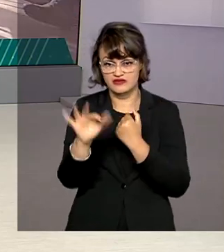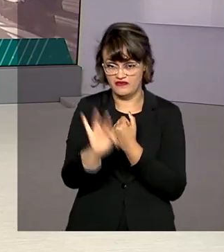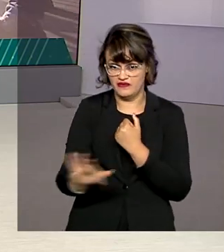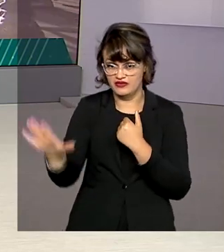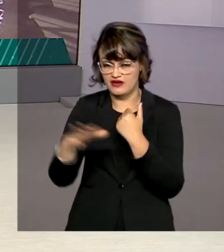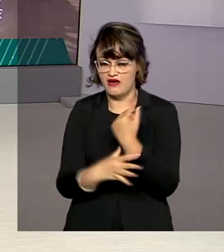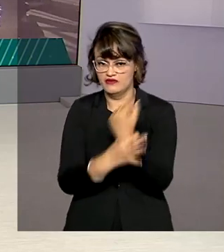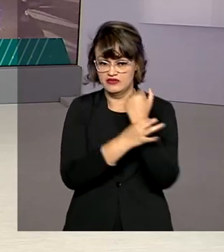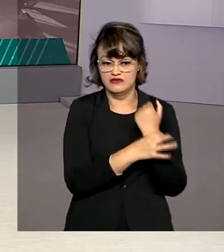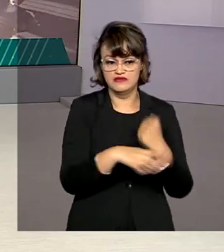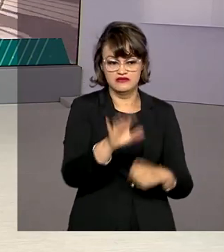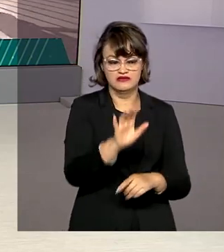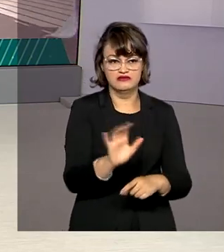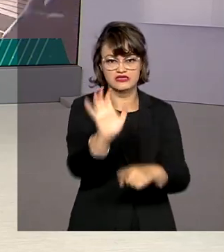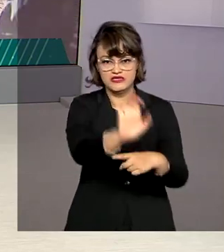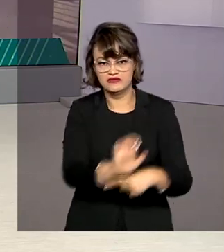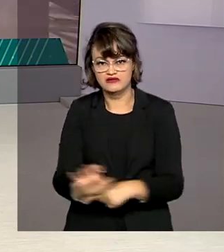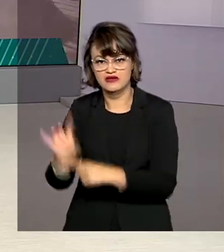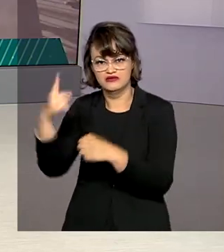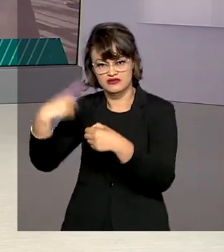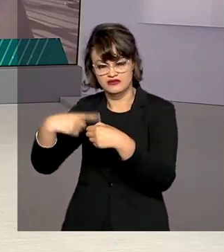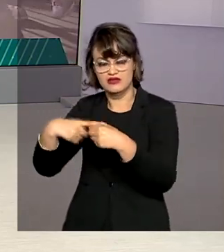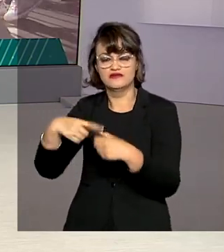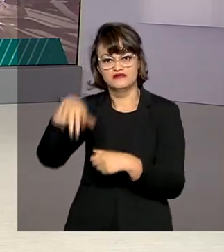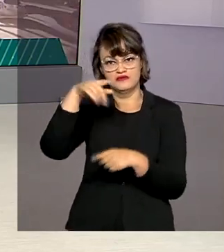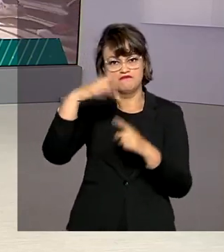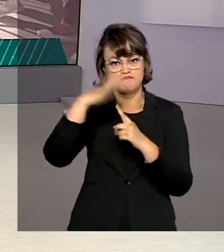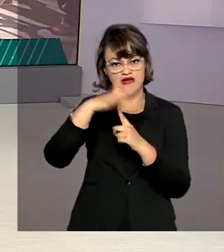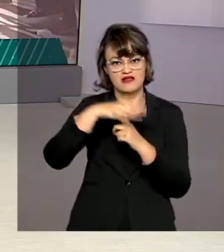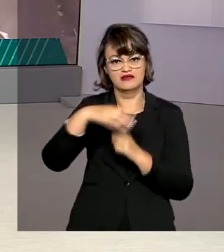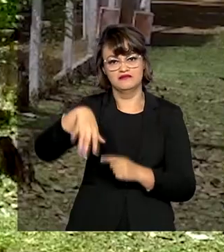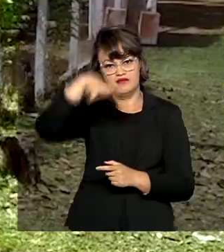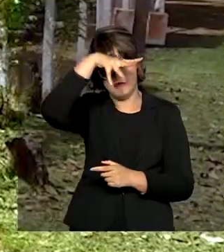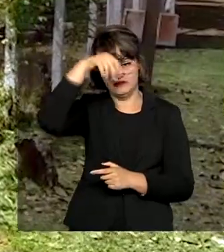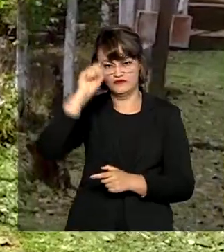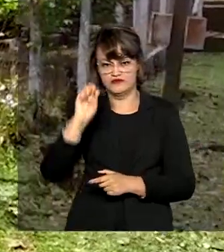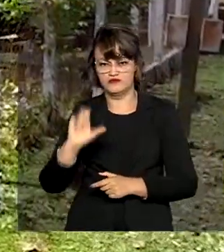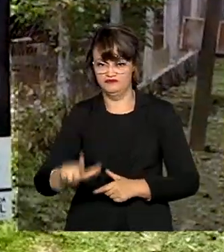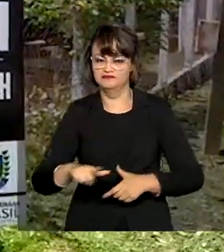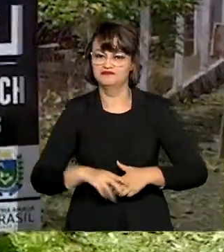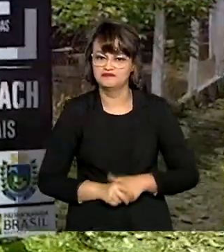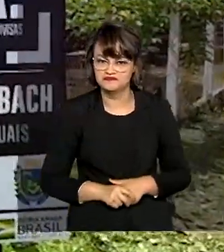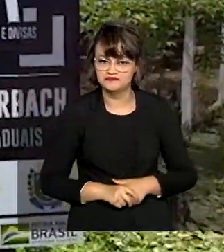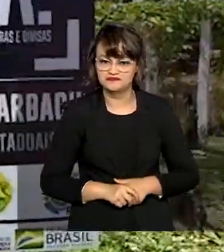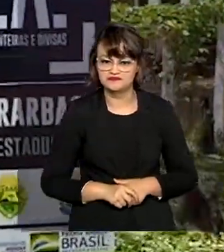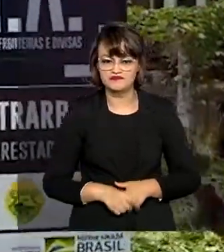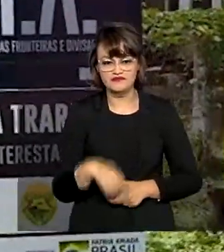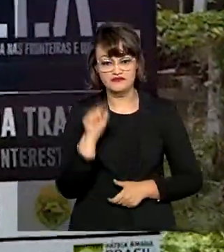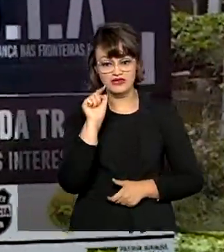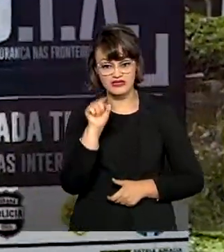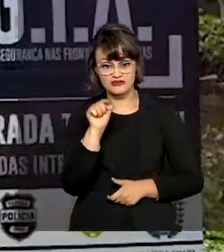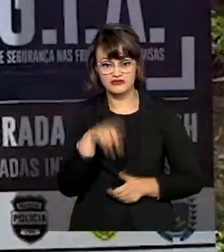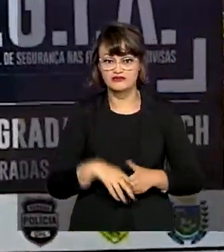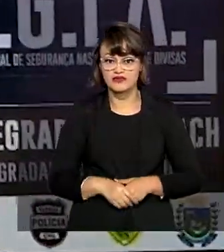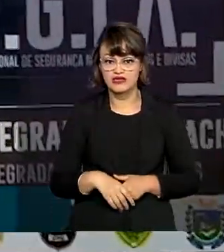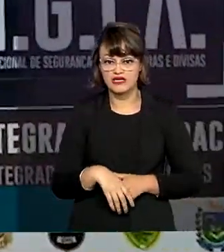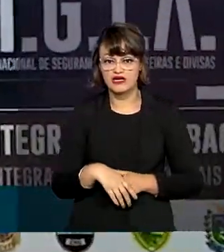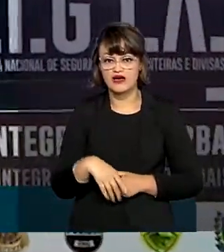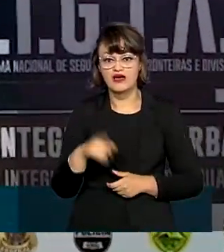segurança federal e estaduais que atuam no Paraná e Mato Grosso do Sul. A base TRABAC em Querência do